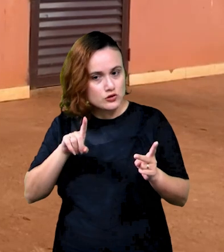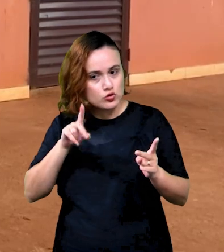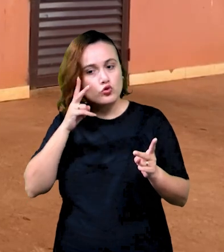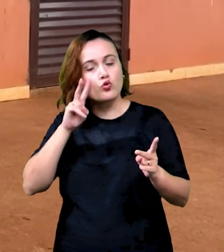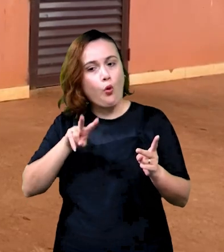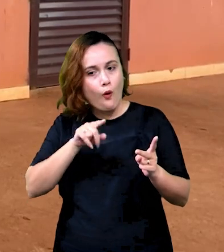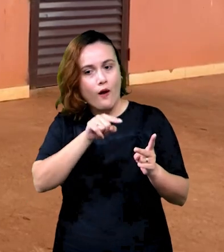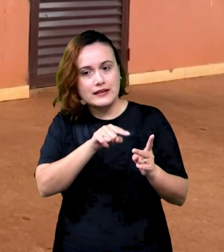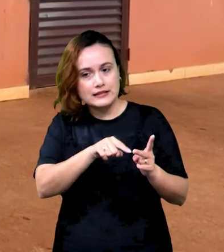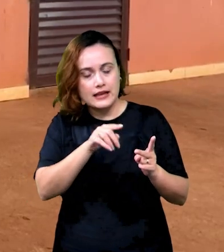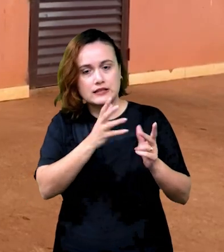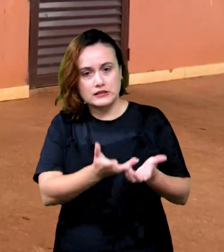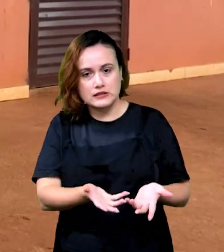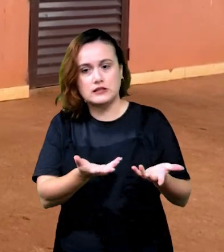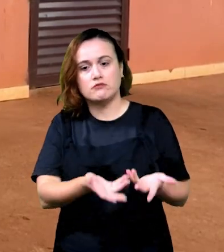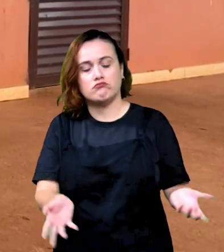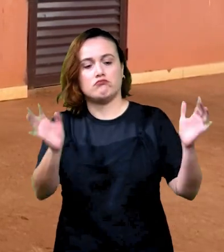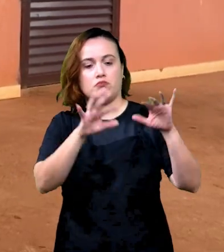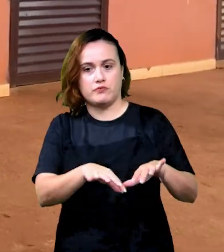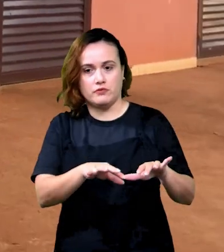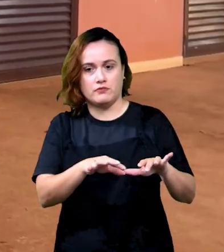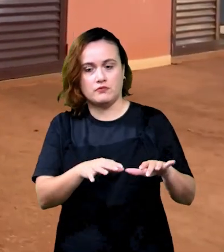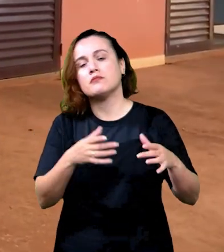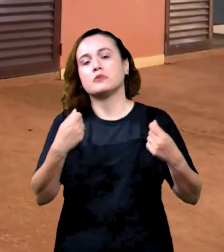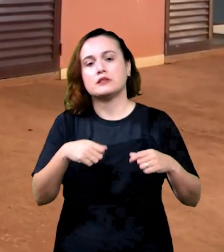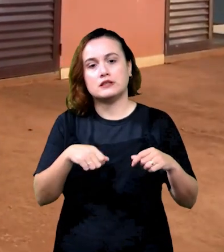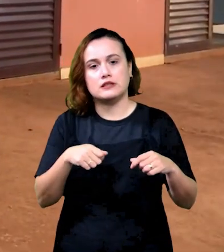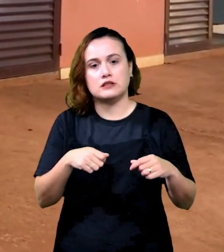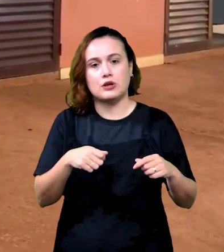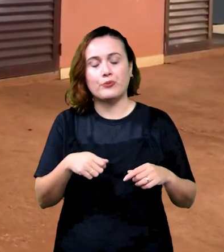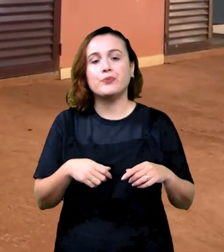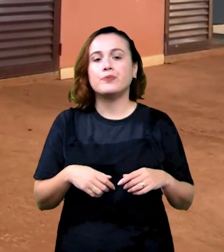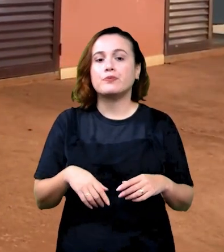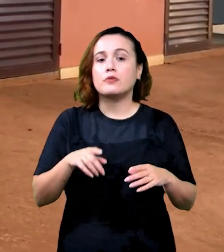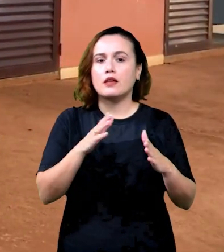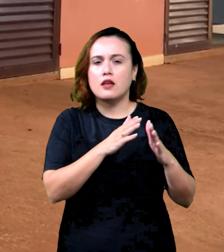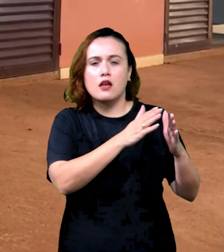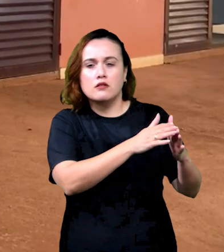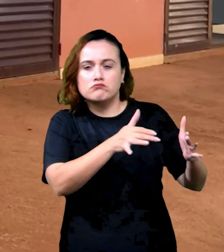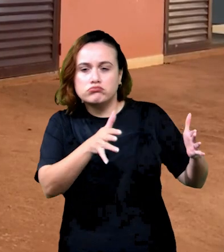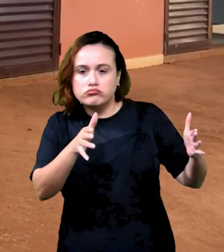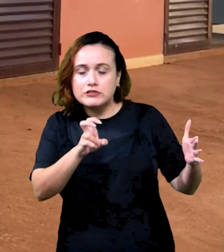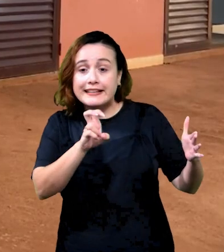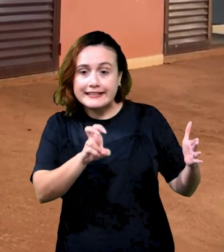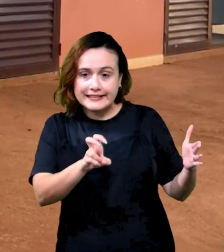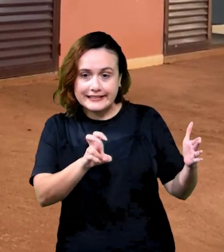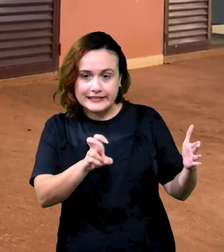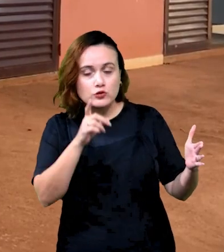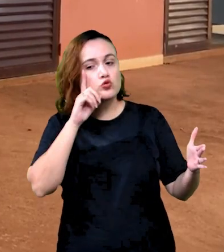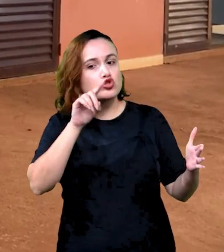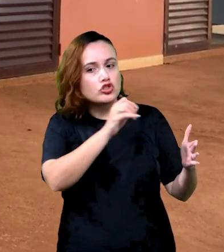os produtos, no segundo dia se inicia a revira. Lembrando que, do primeiro ao quinto dia, a gente